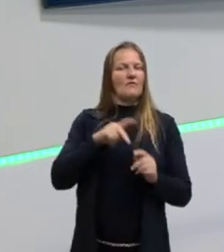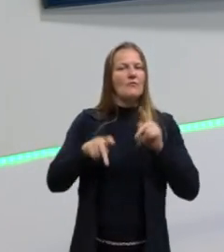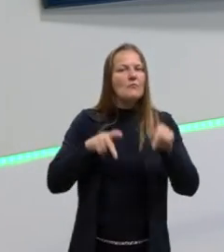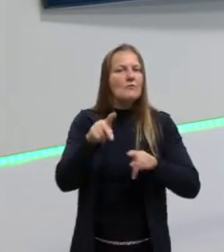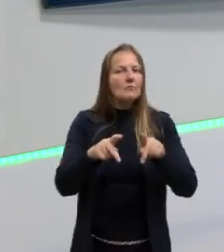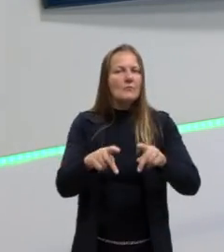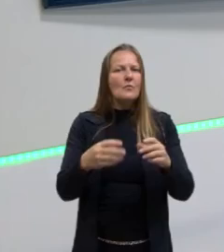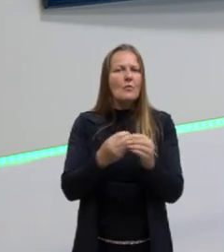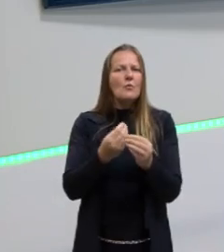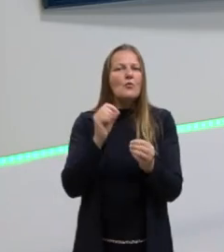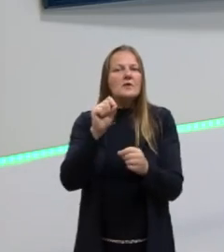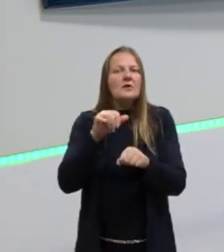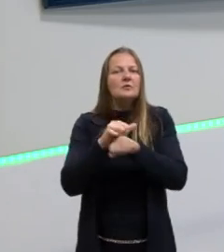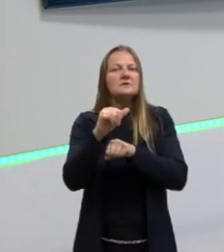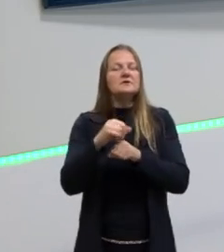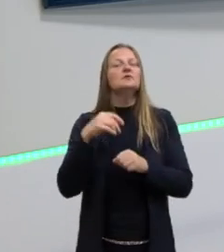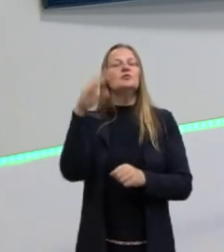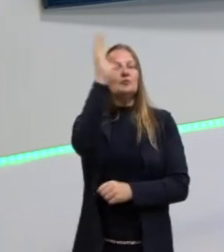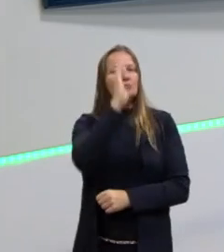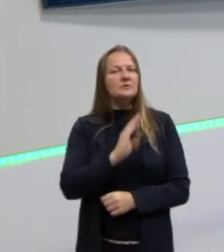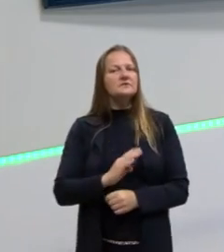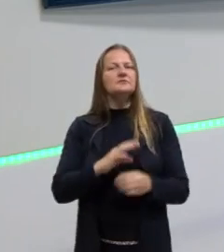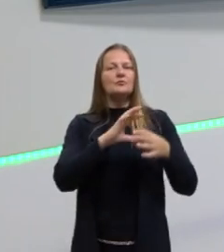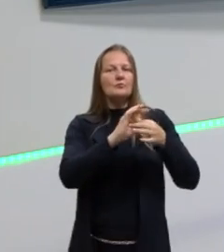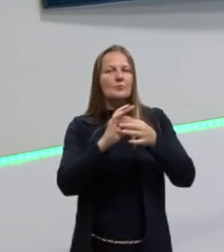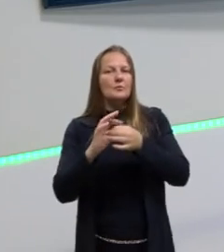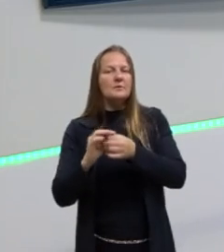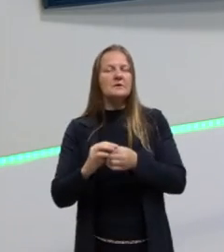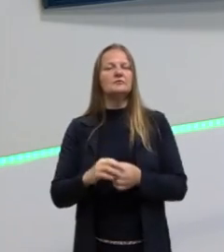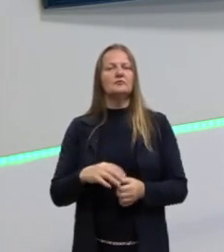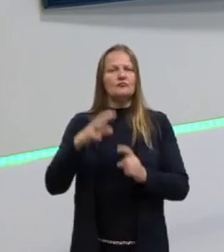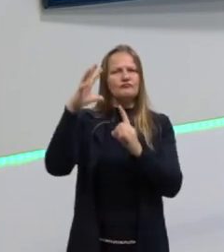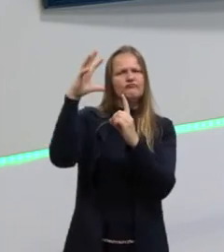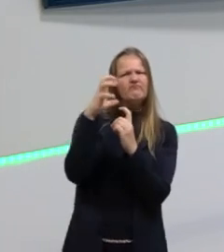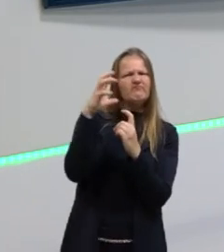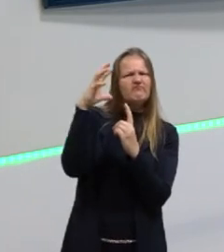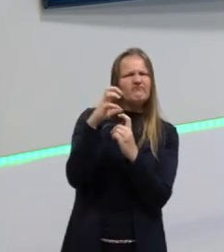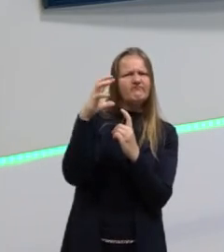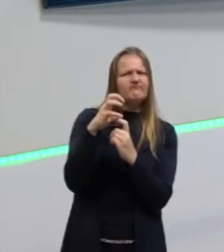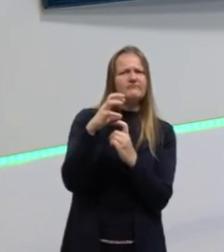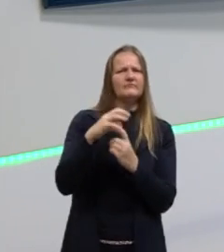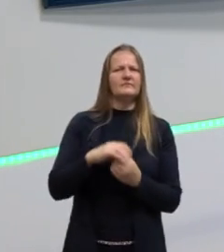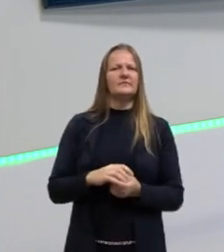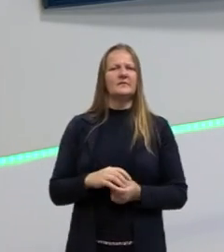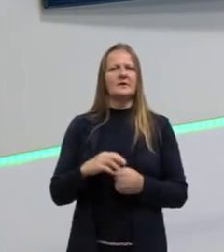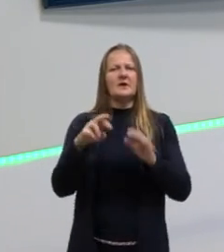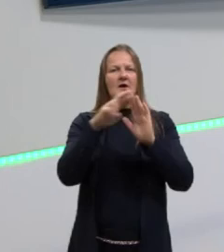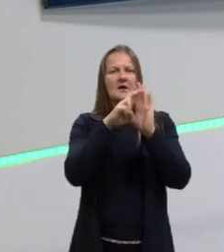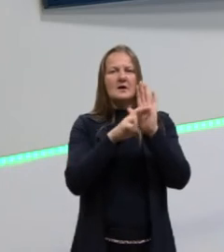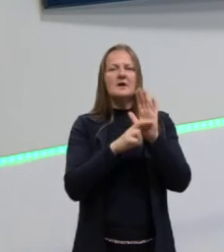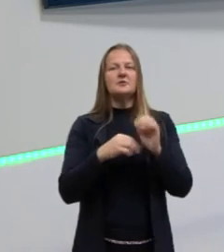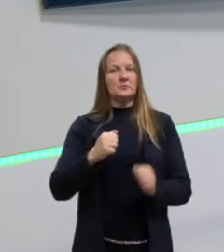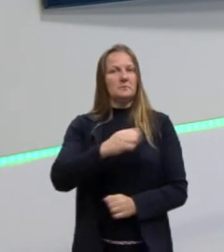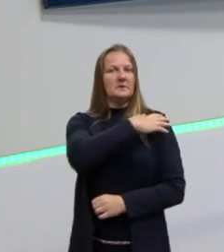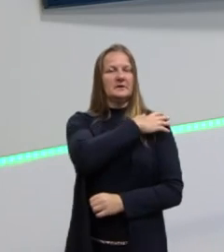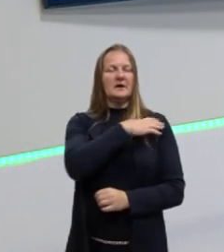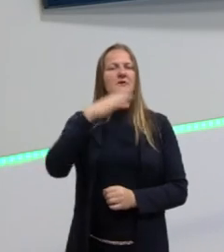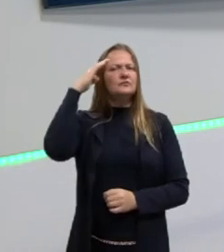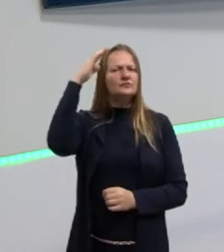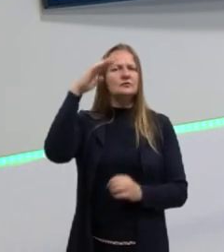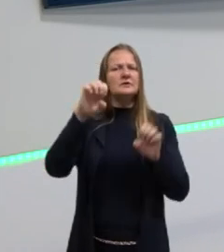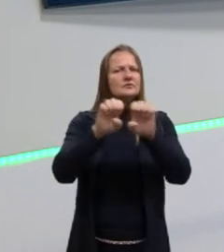sobre o que está acontecendo no Brasil nesse período, sobre essa repressão, sobre este regime, sobre essas torturas.